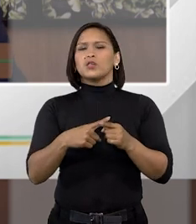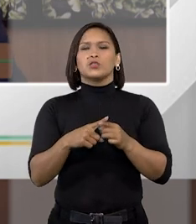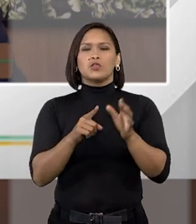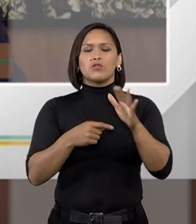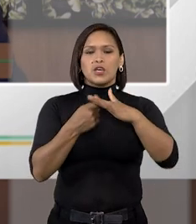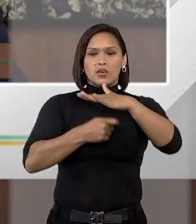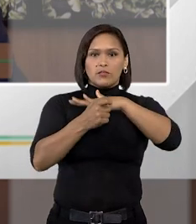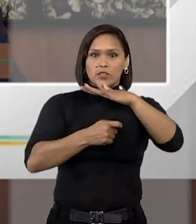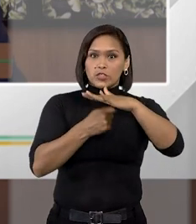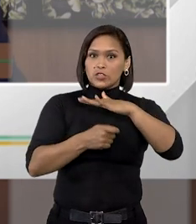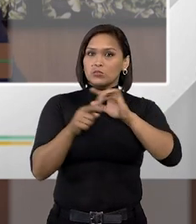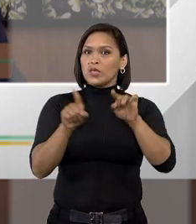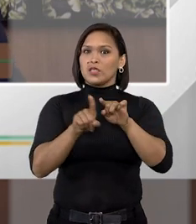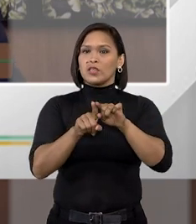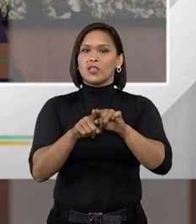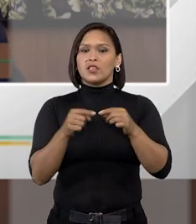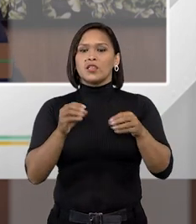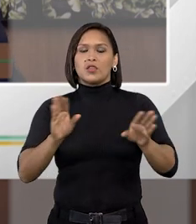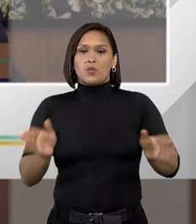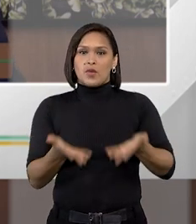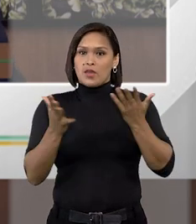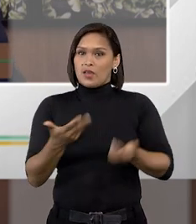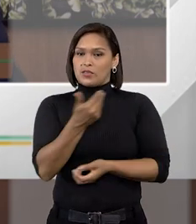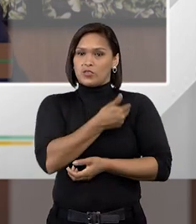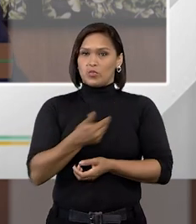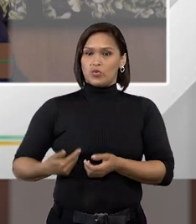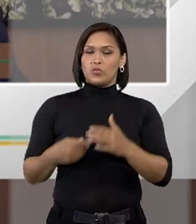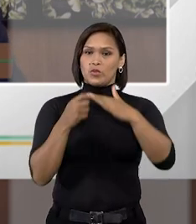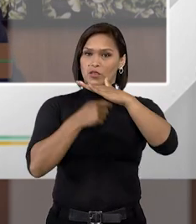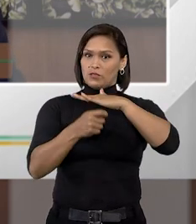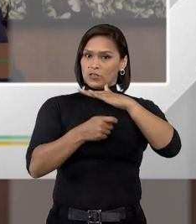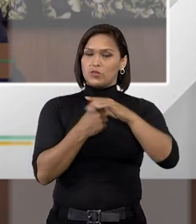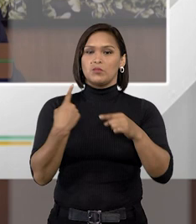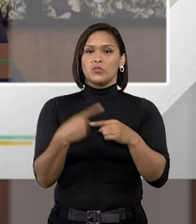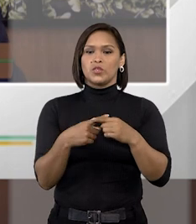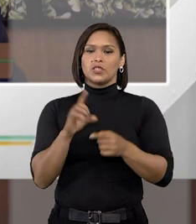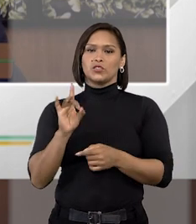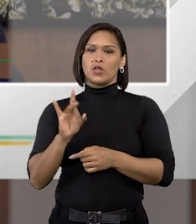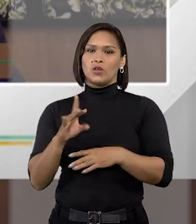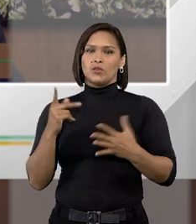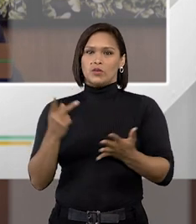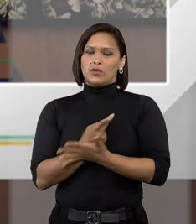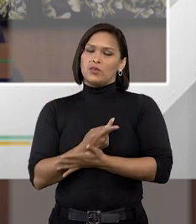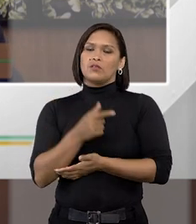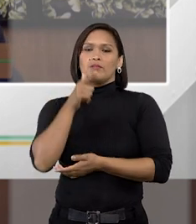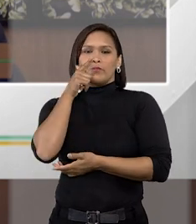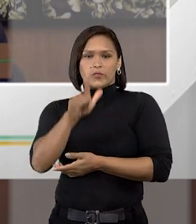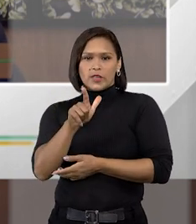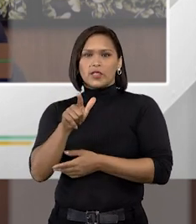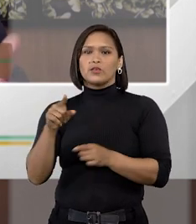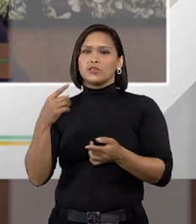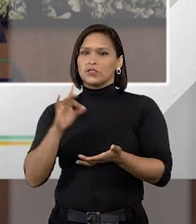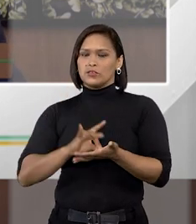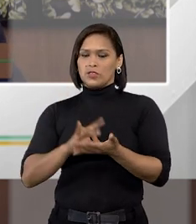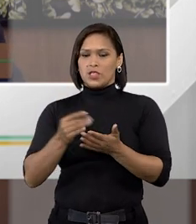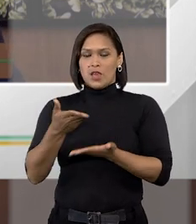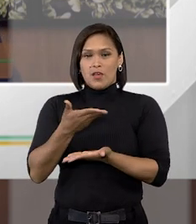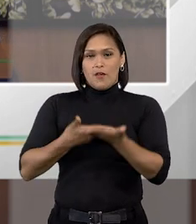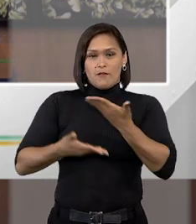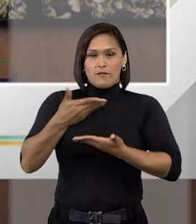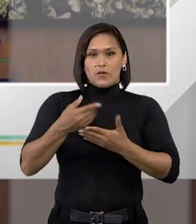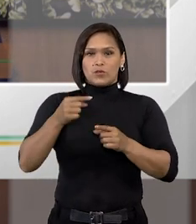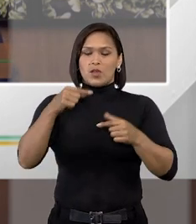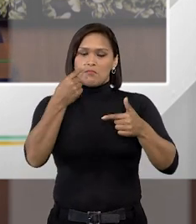investimento. Isso não é gasto público, isso é investimento, porque é só dessa forma que a gente vai conseguir contornar